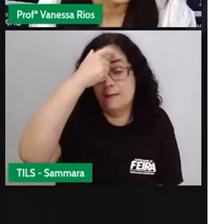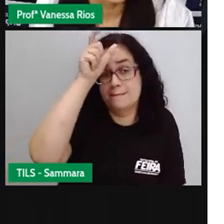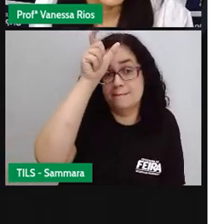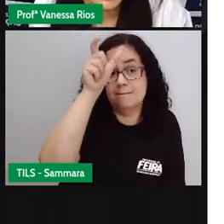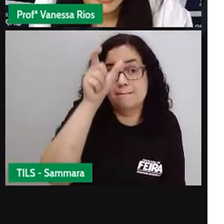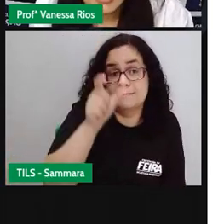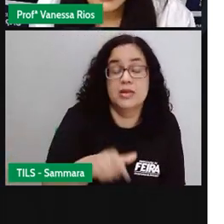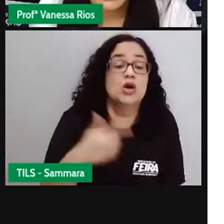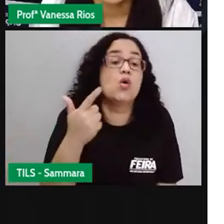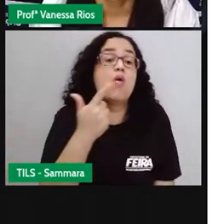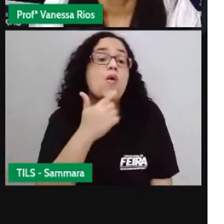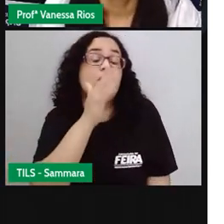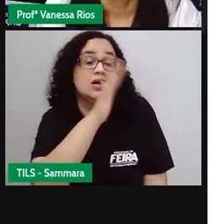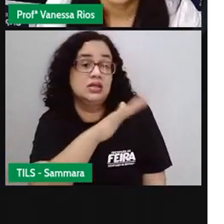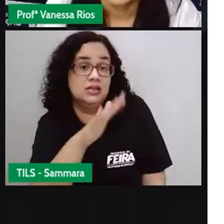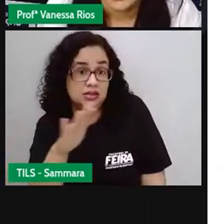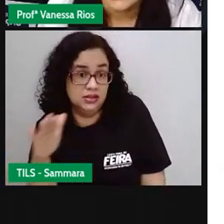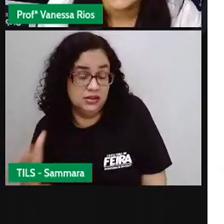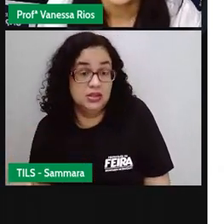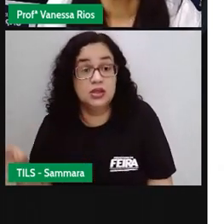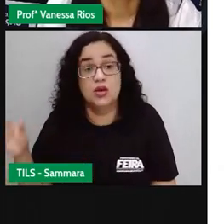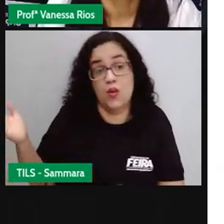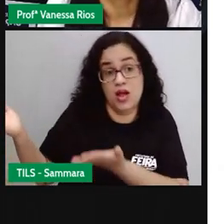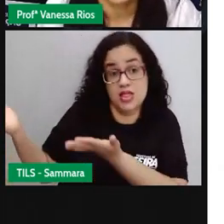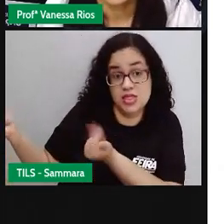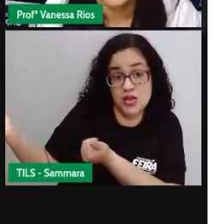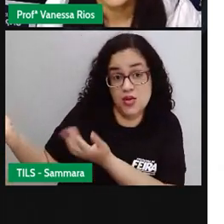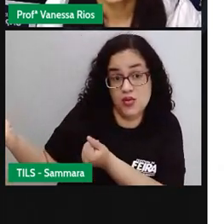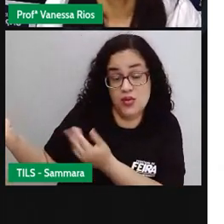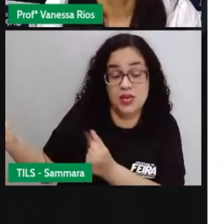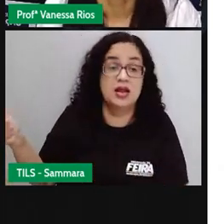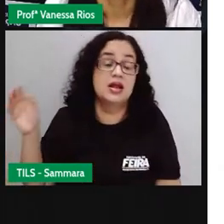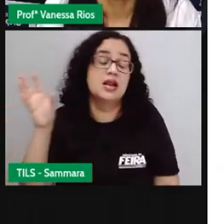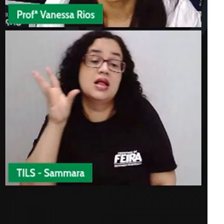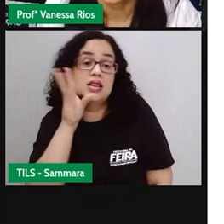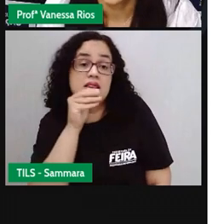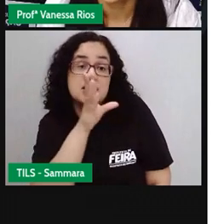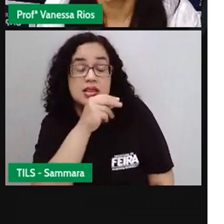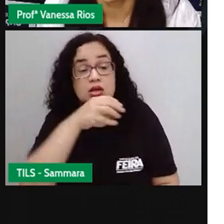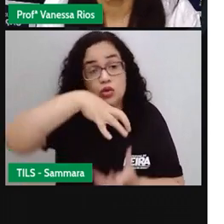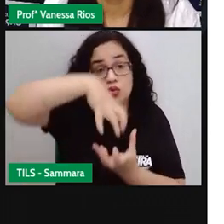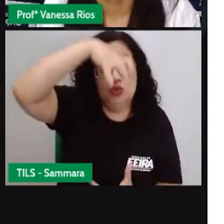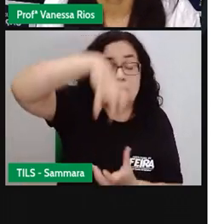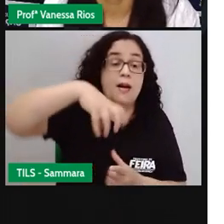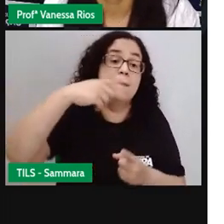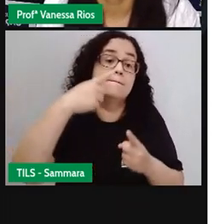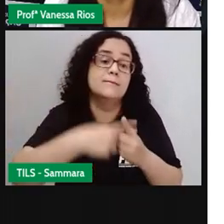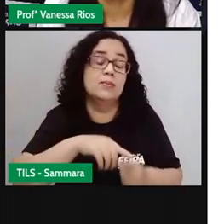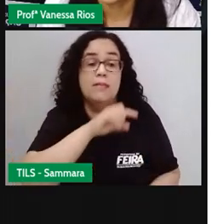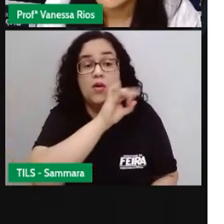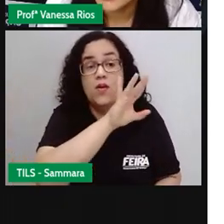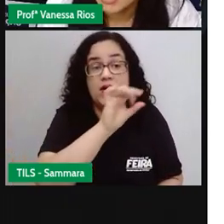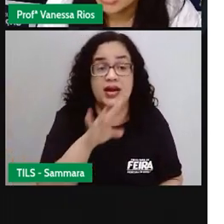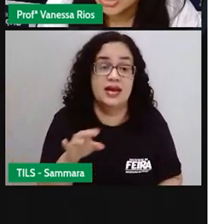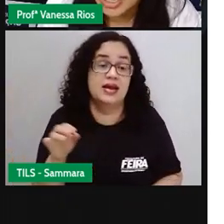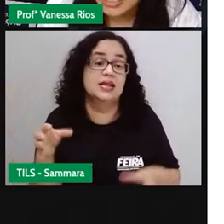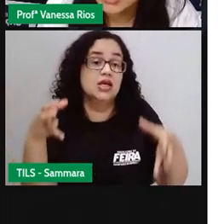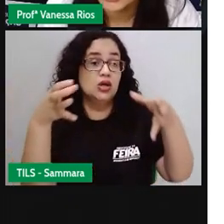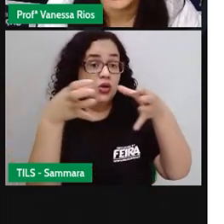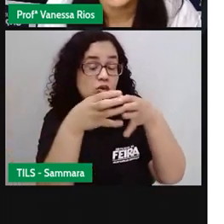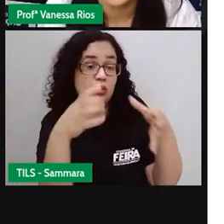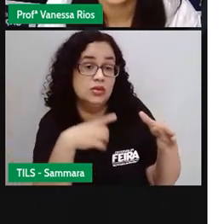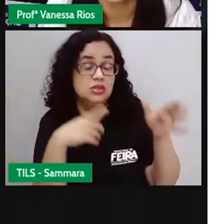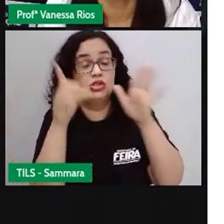enquanto criança, enquanto adolescente, enquanto adulto, enquanto idoso, porque aí cada grupo também tem os seus